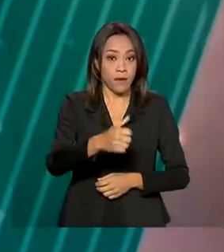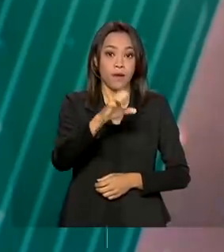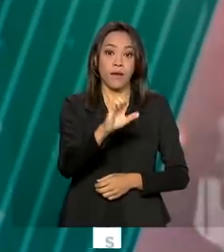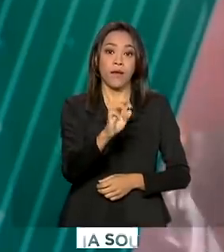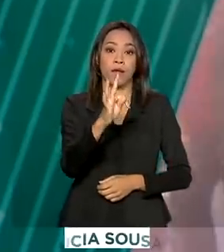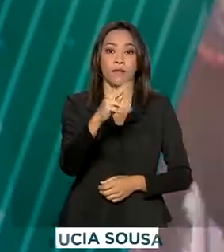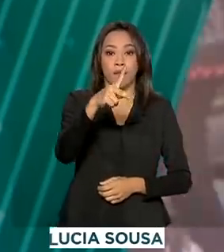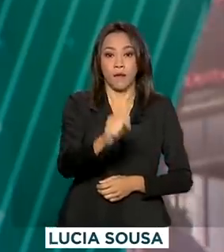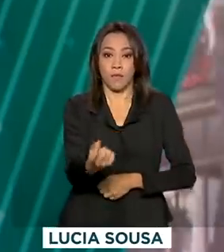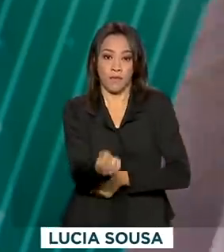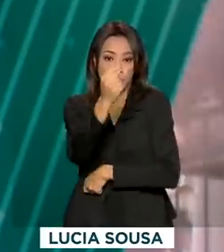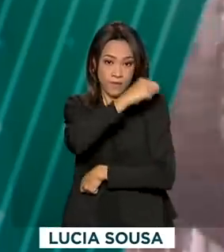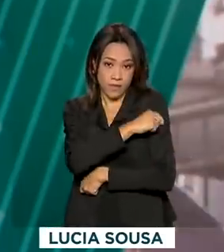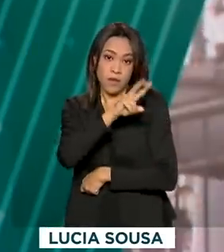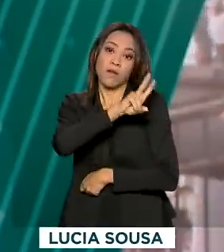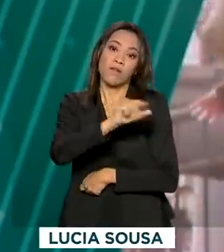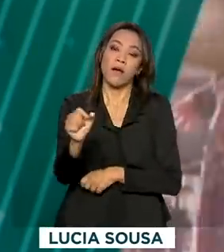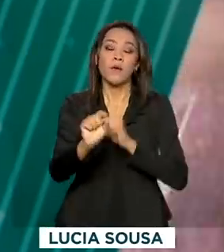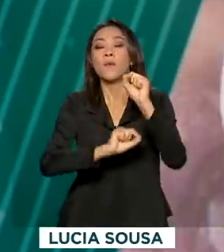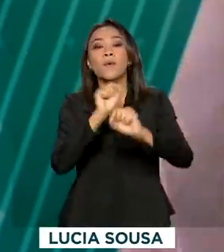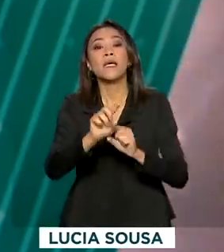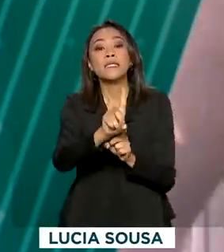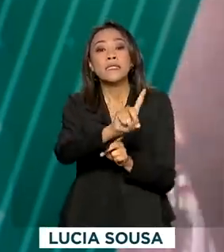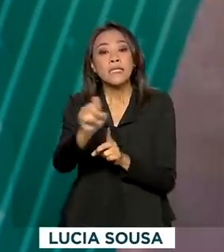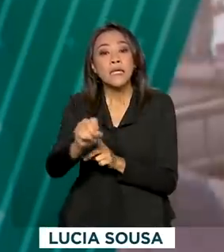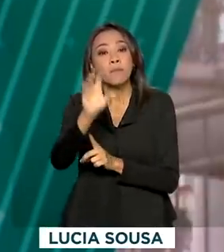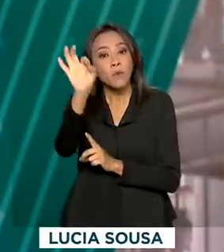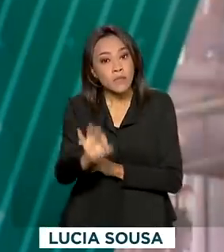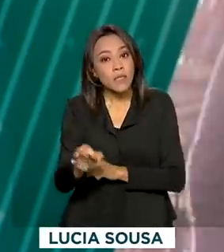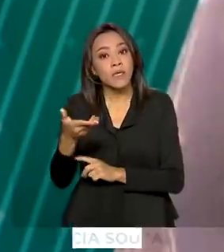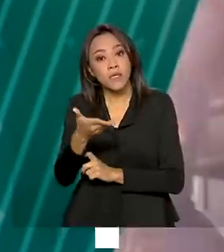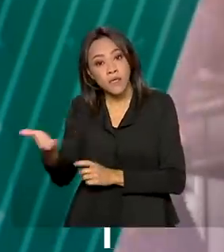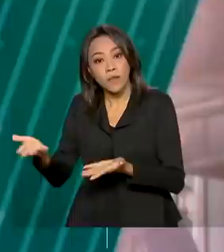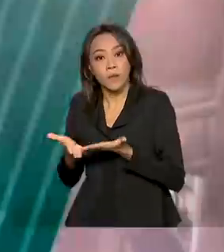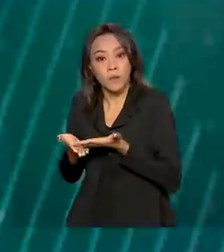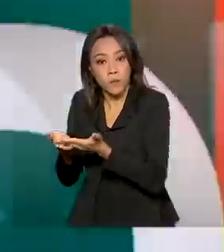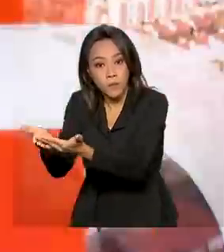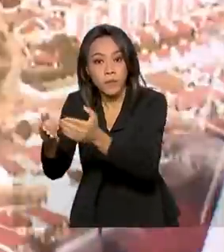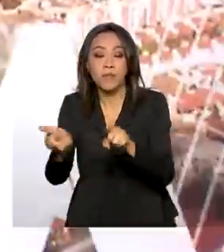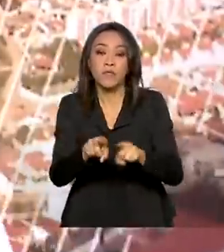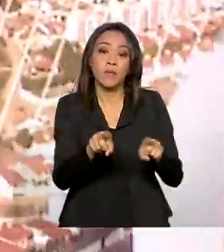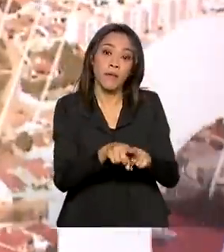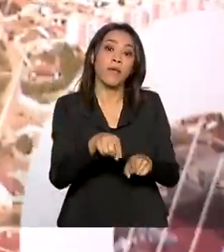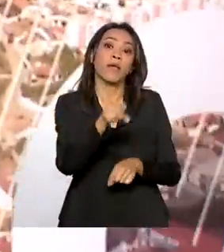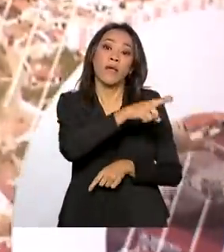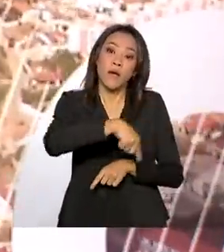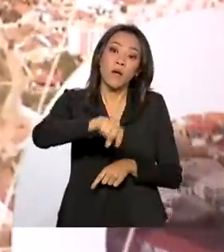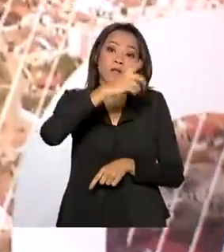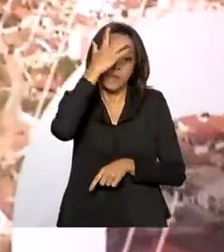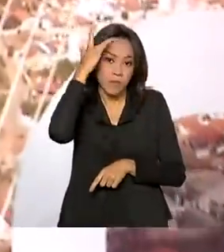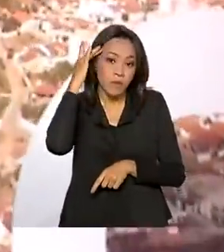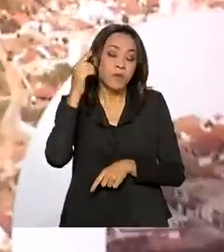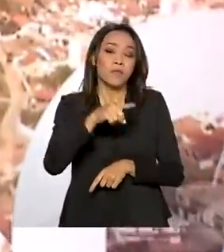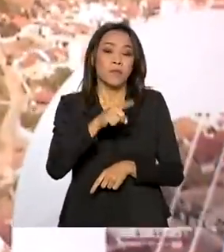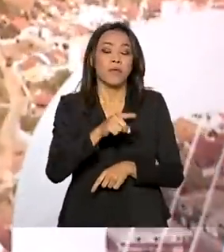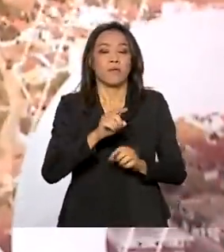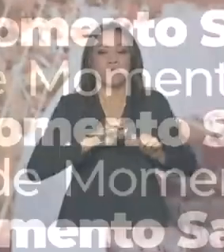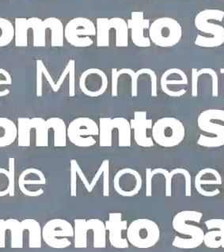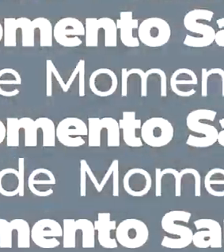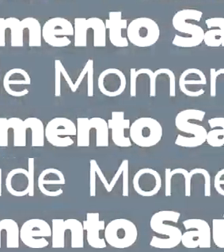vai atender 100% dos trabalhadores portuários e 78% das pessoas ligadas ao transporte aéreo.